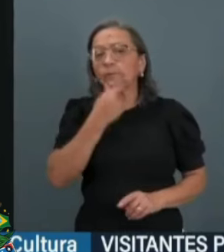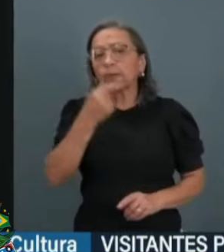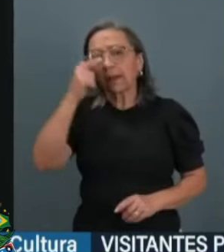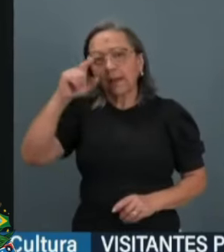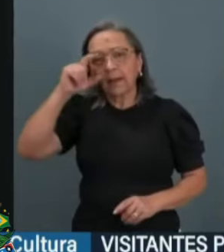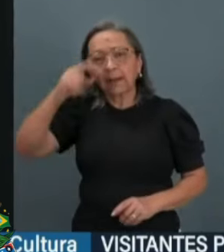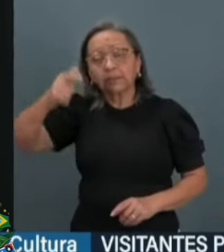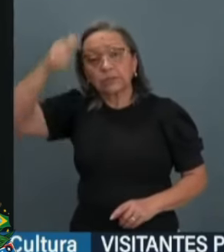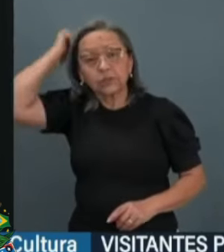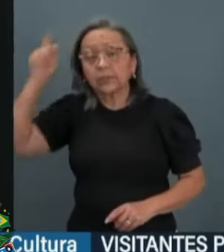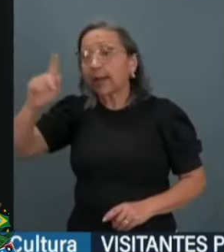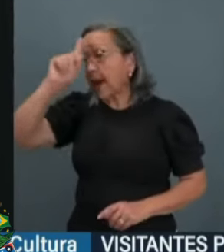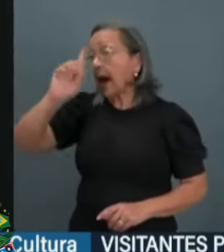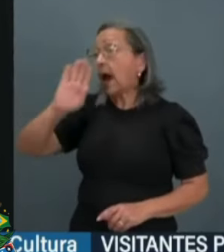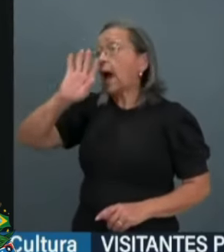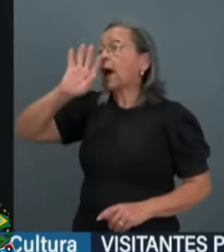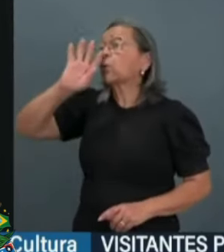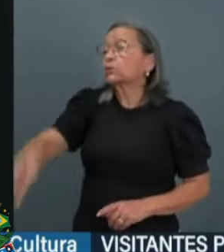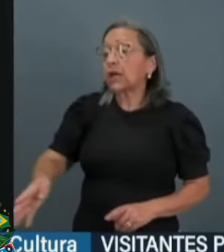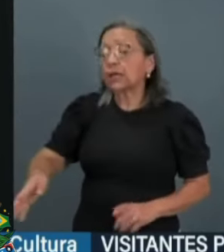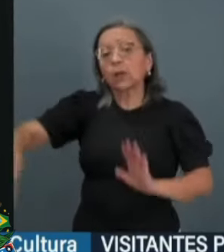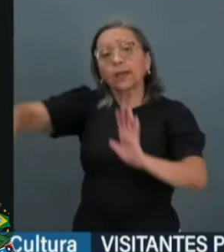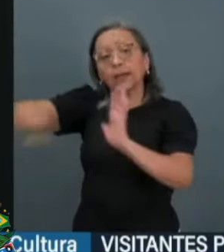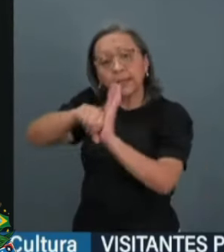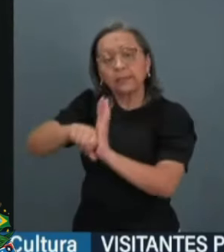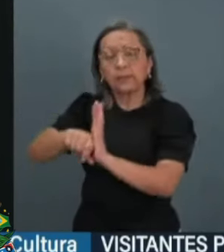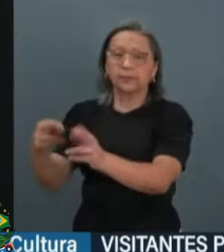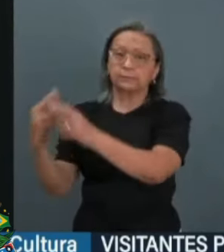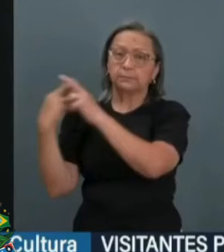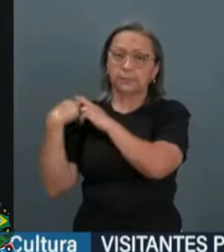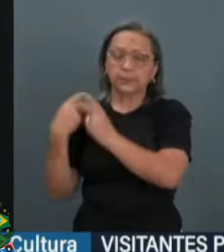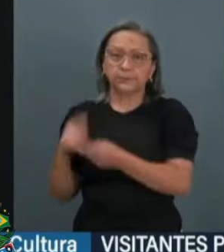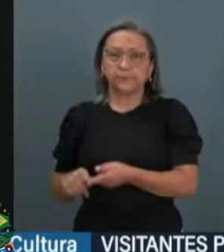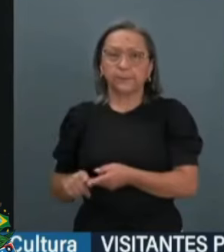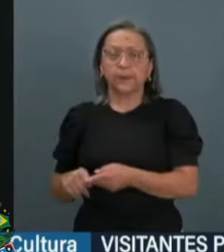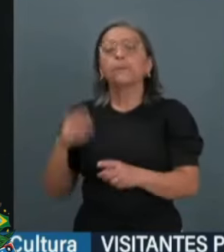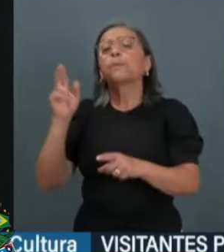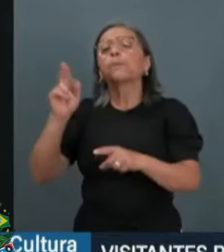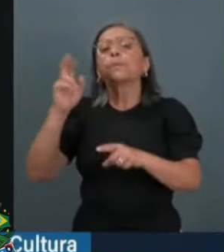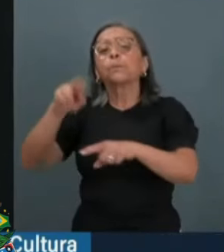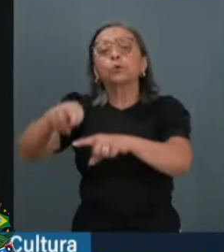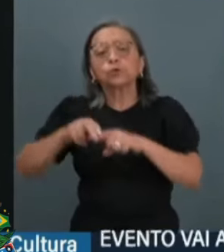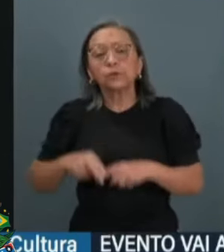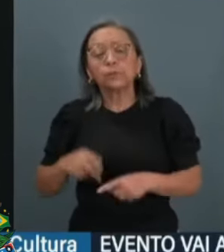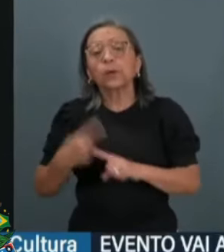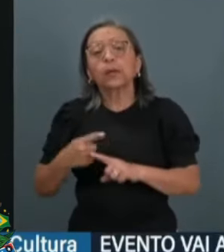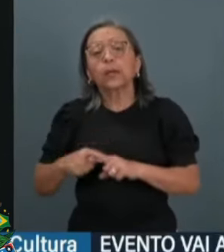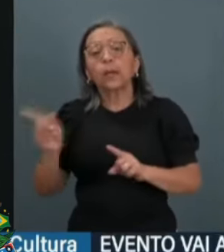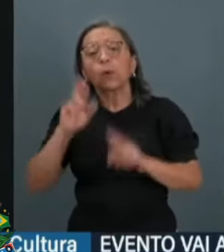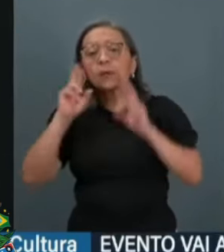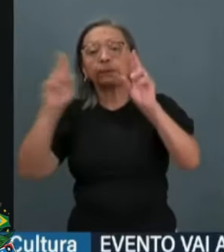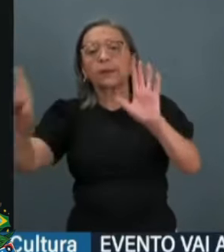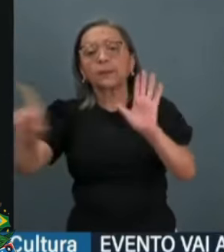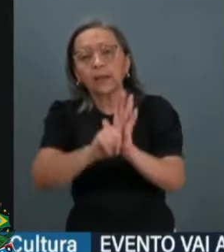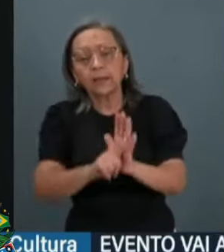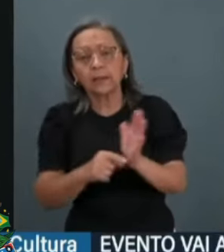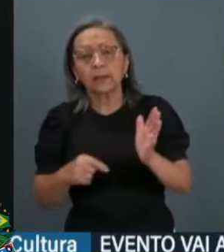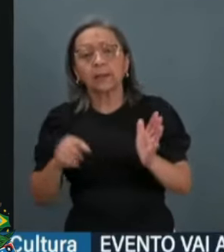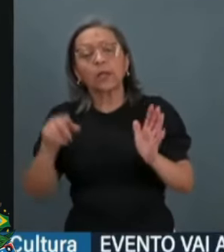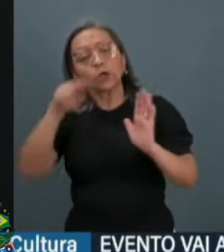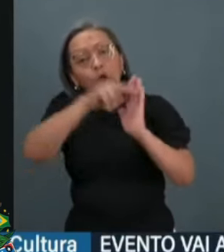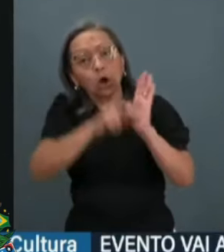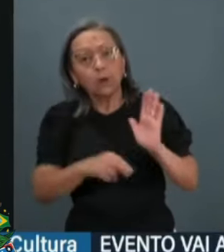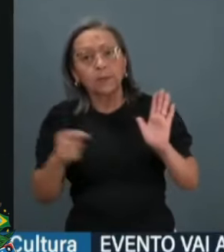Moraes é acusado de quê? De crime de responsabilidade. Em razão de quê? De desrespeito às leis, de desrespeito às